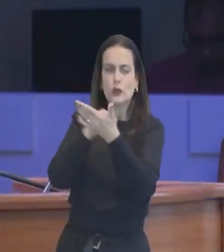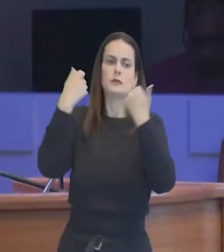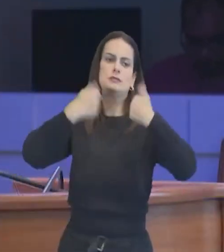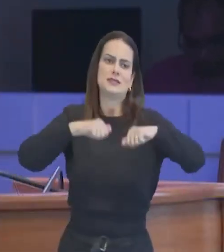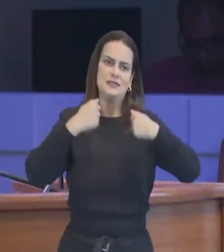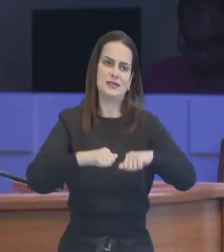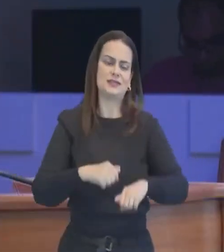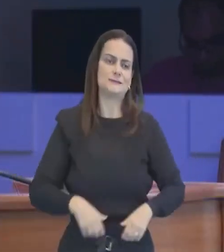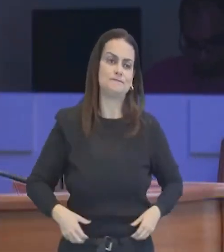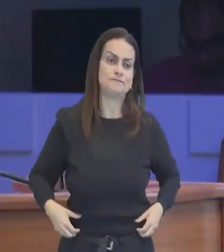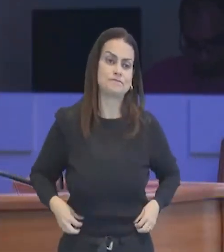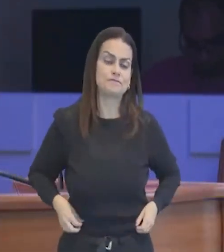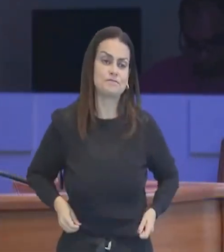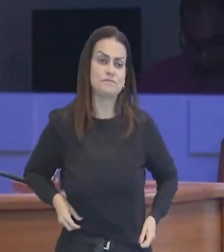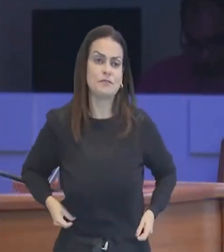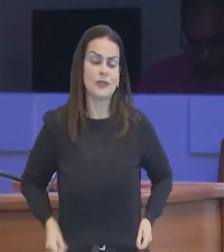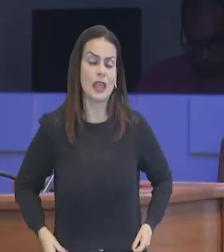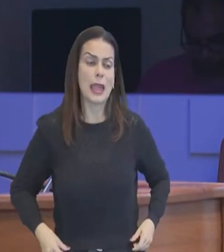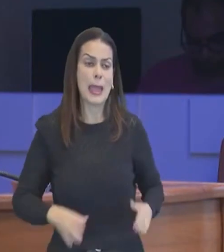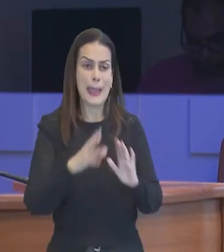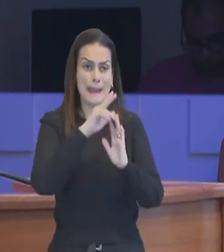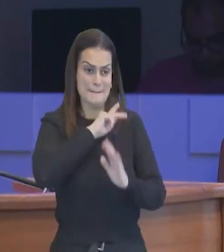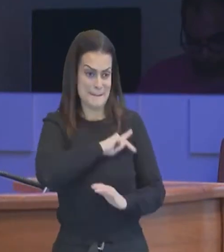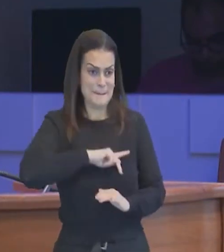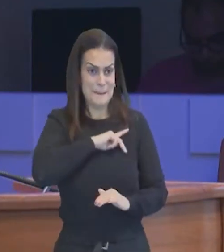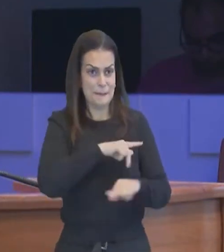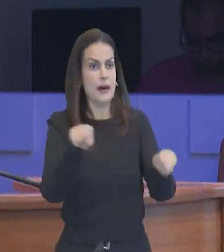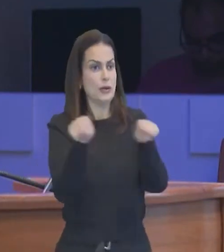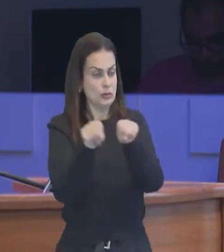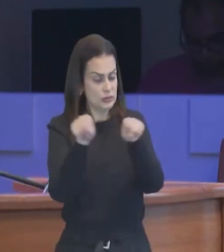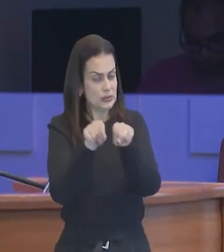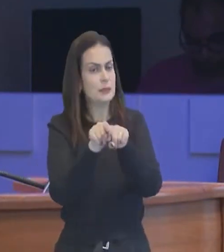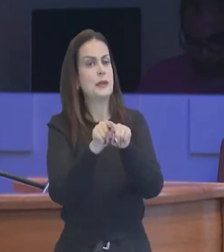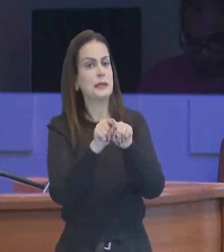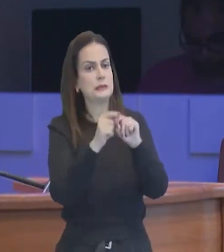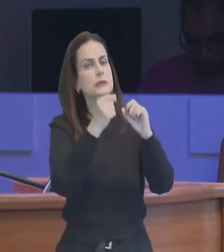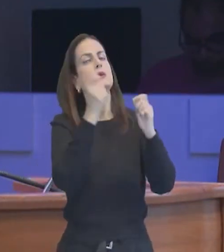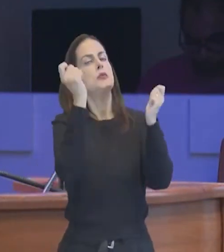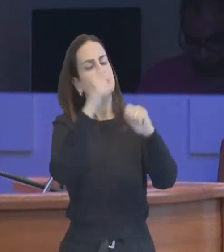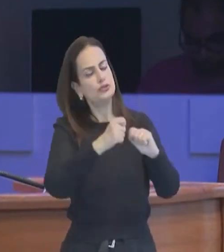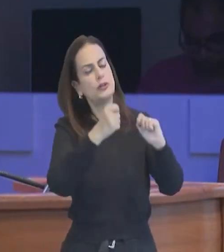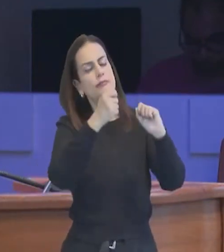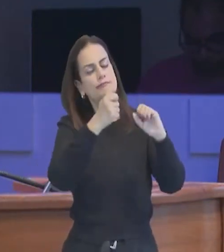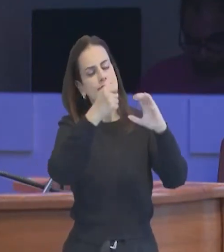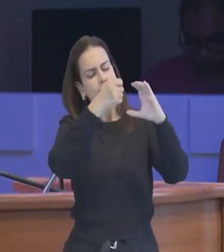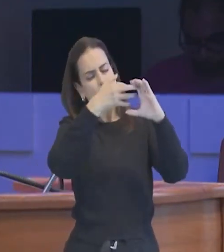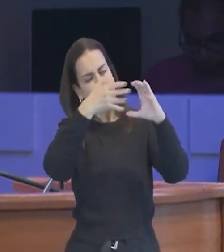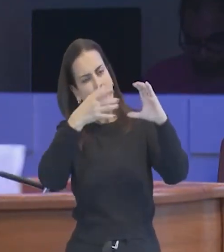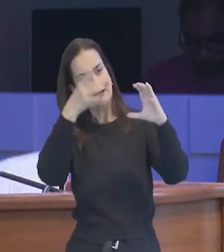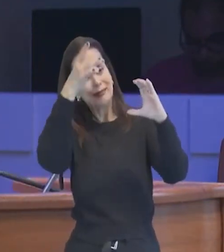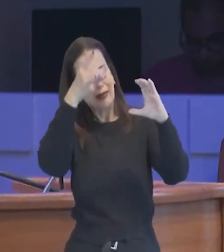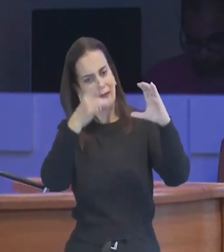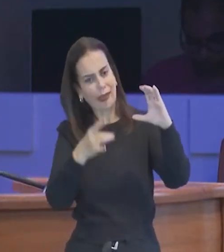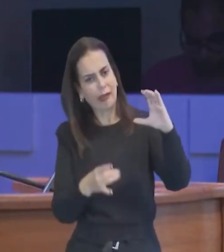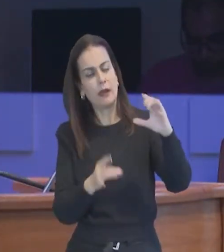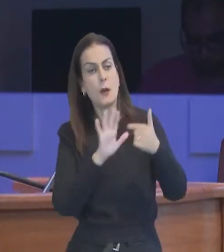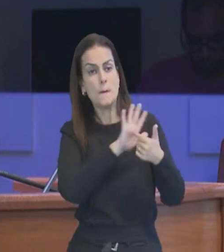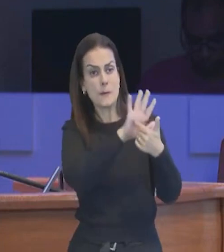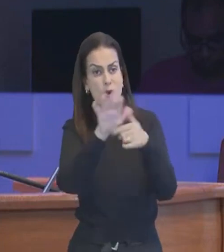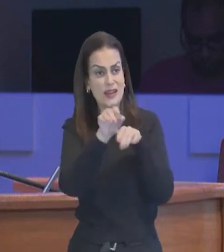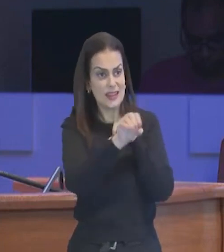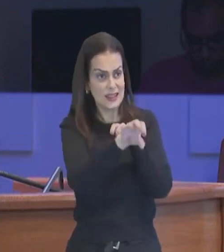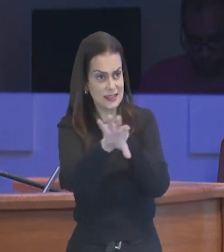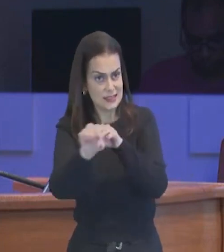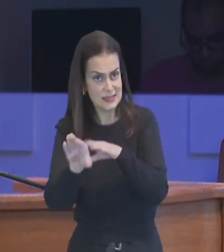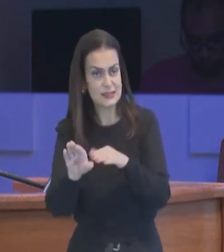Paulo, o alvo do seu apostolado, era também o ensino, eu poderia aqui, discorrer, um pouco mais, sobre este, ensino, do